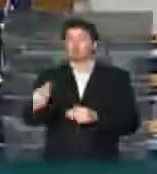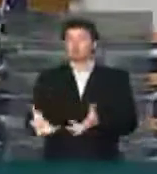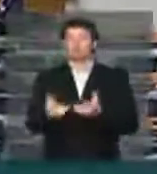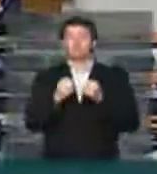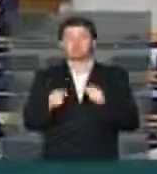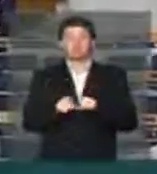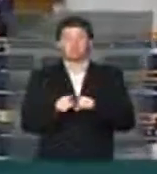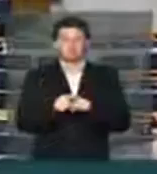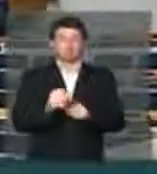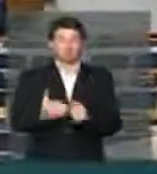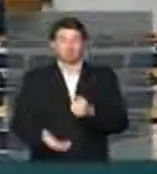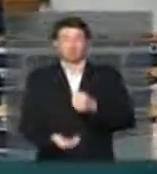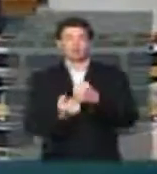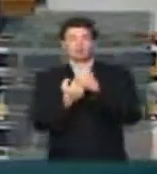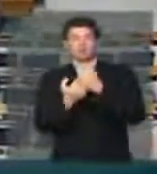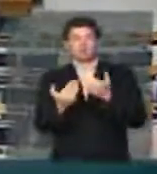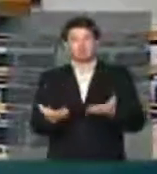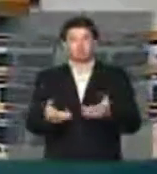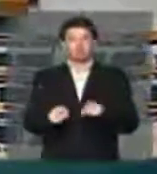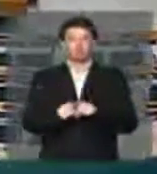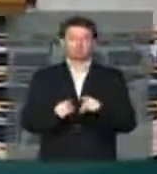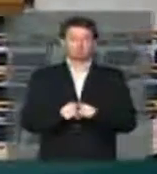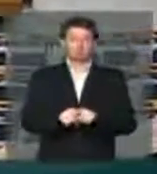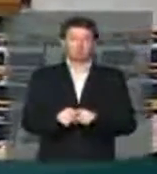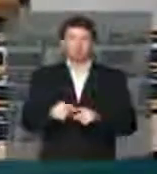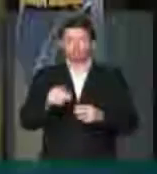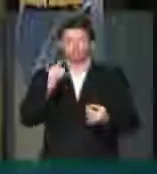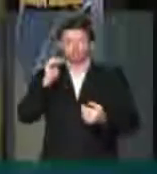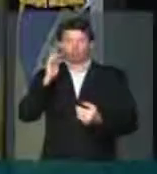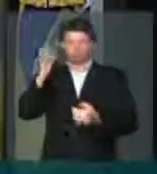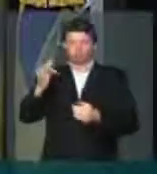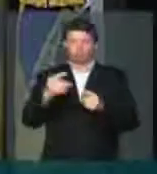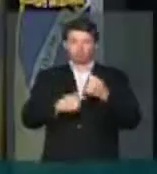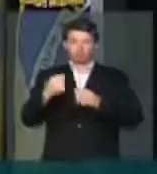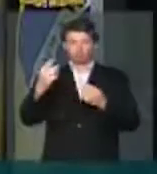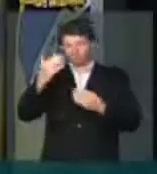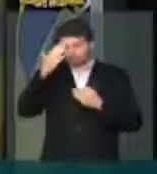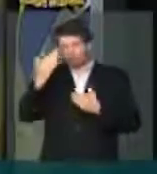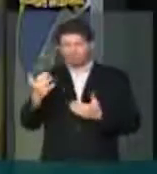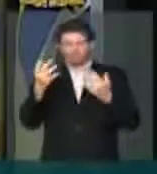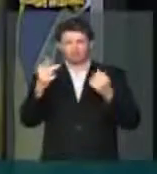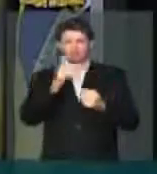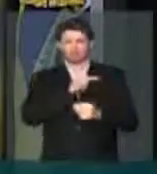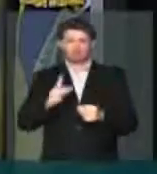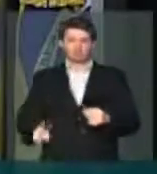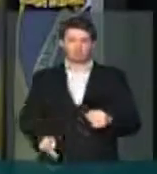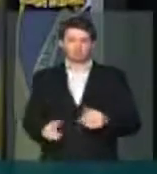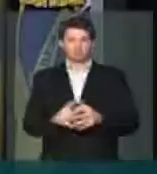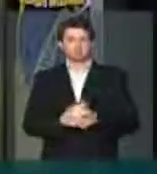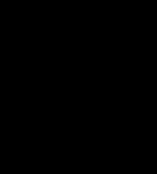essa ajuda fundamental para o seu destino e para a sua economia. Muito obrigado, senhor presidente.